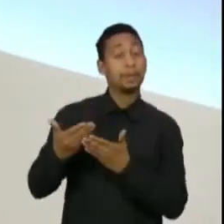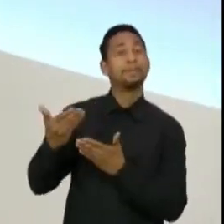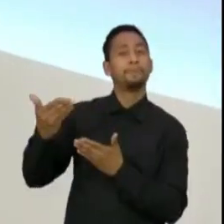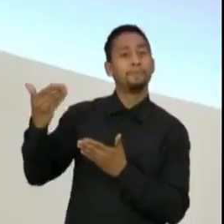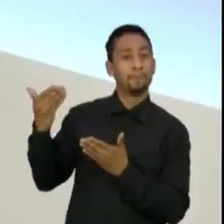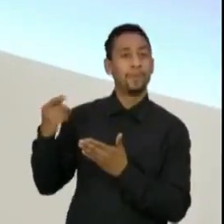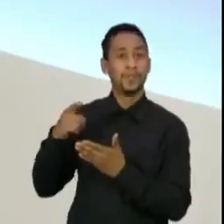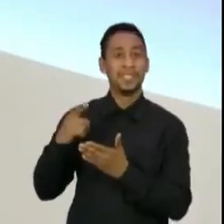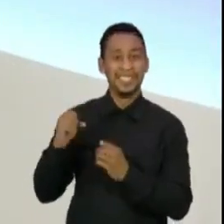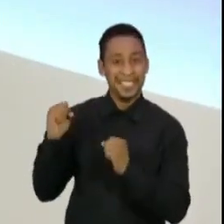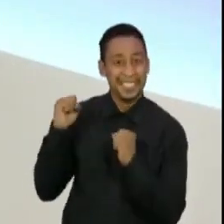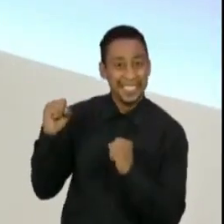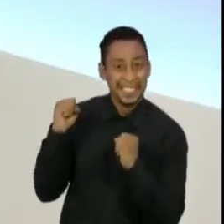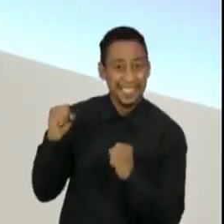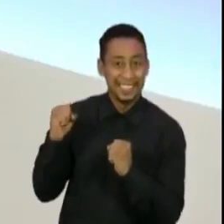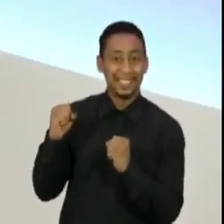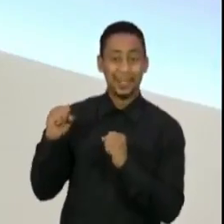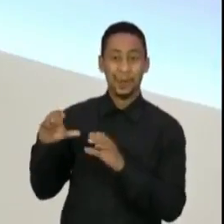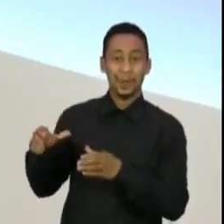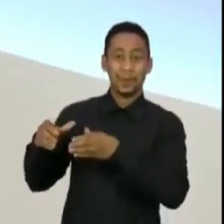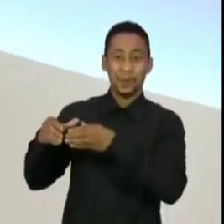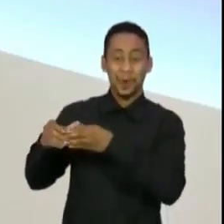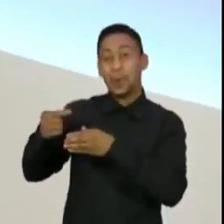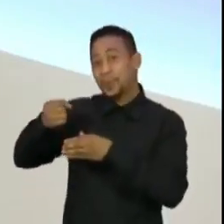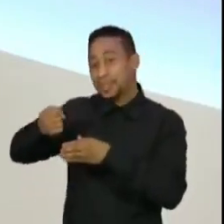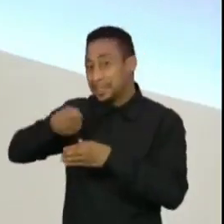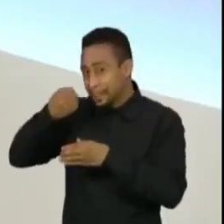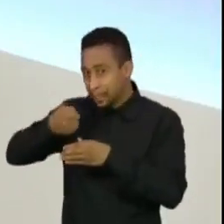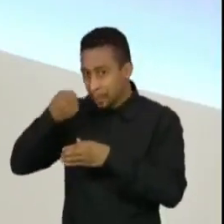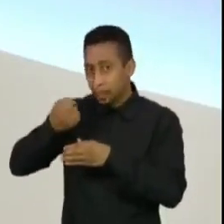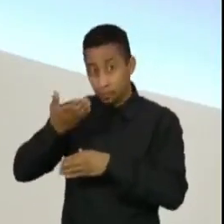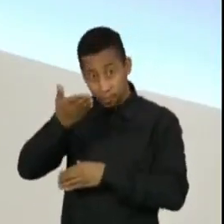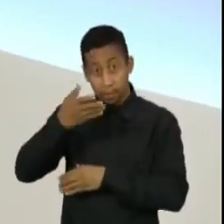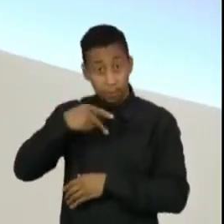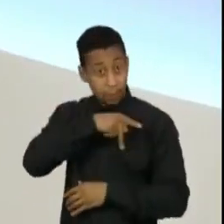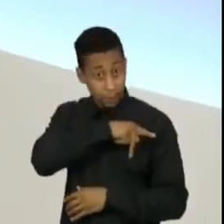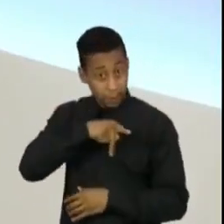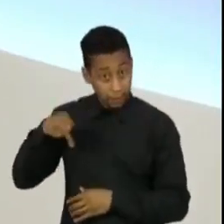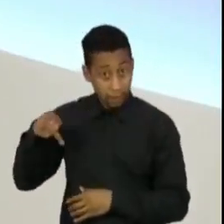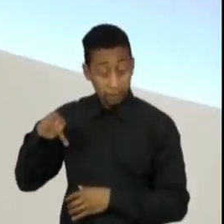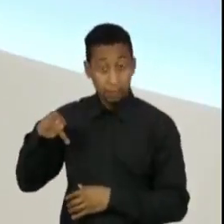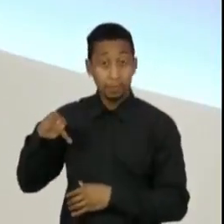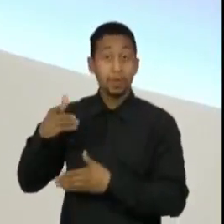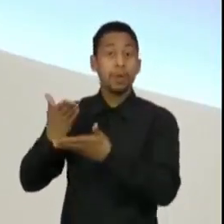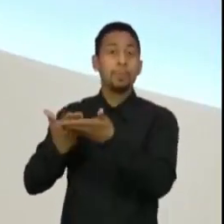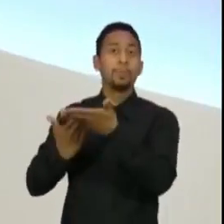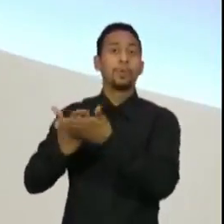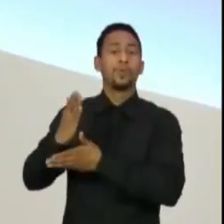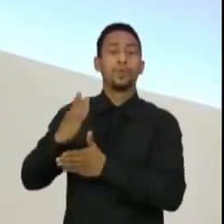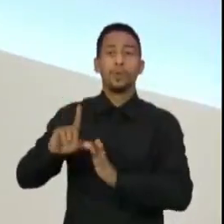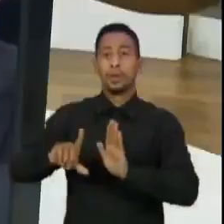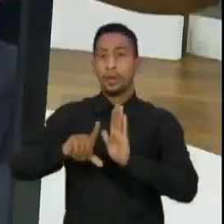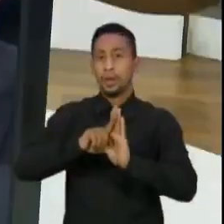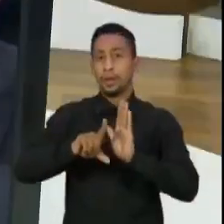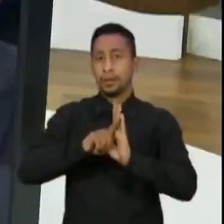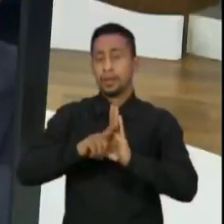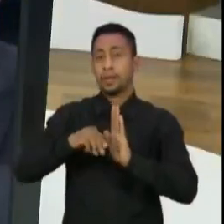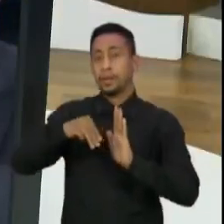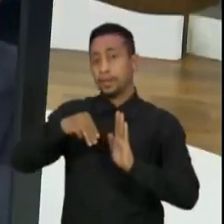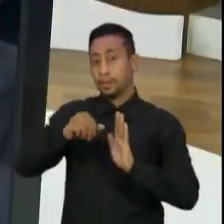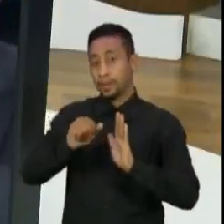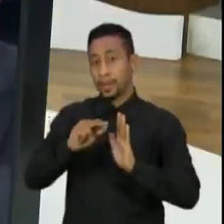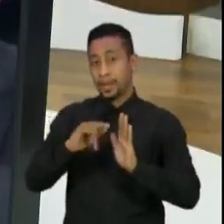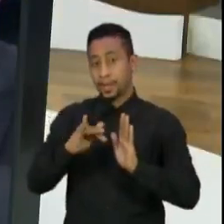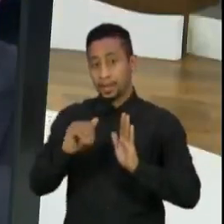recentemente o fato de o Senado, sob a sua presidência, ter aprovado a Lei Maria da Penha, aquela que